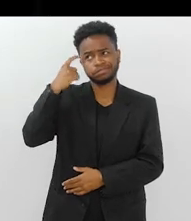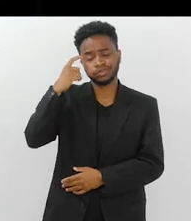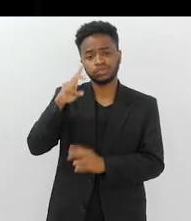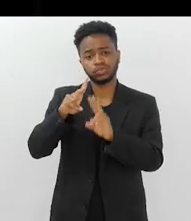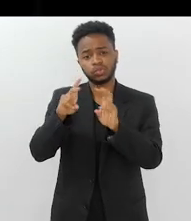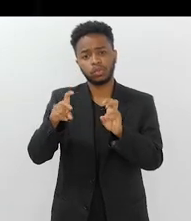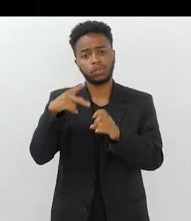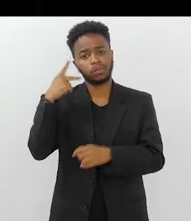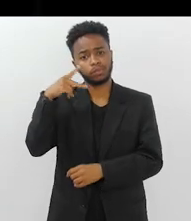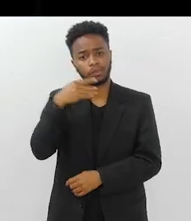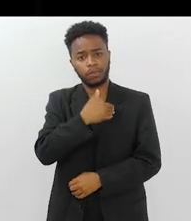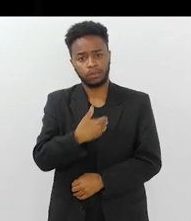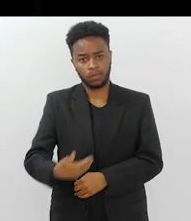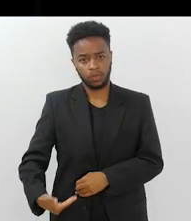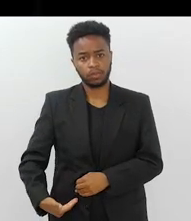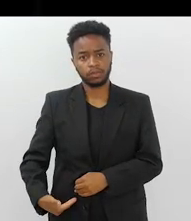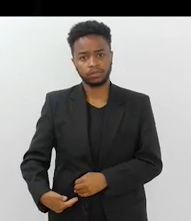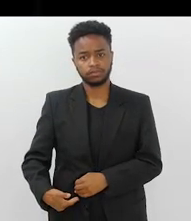política pública,